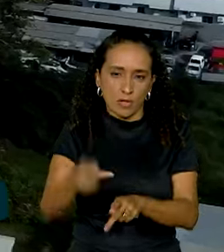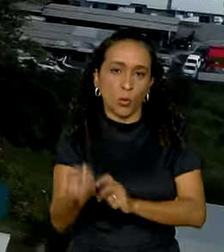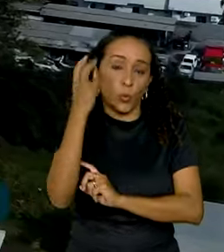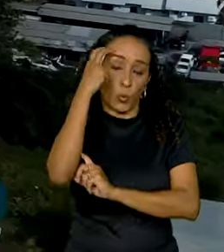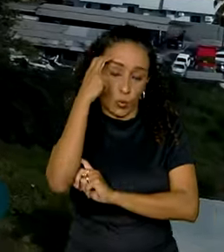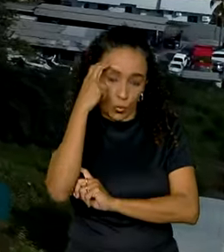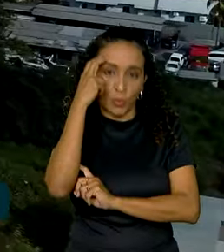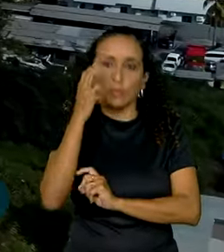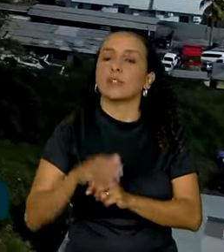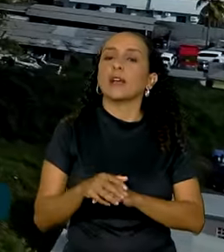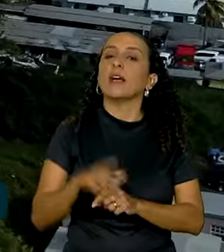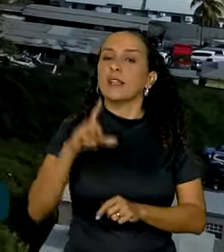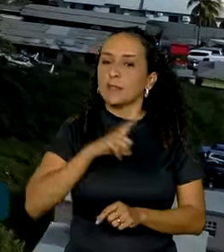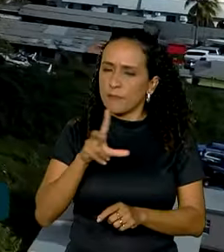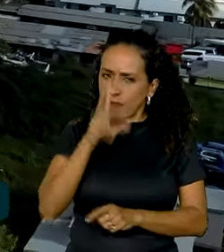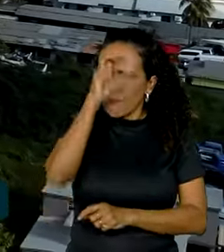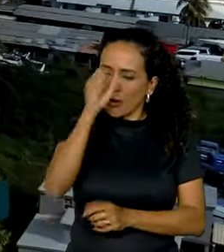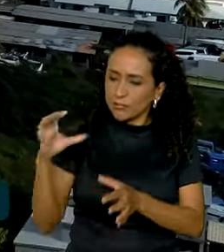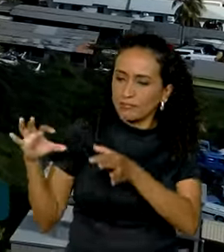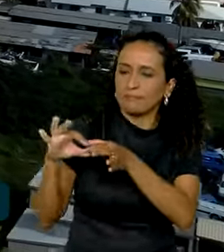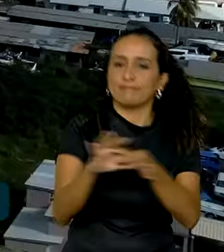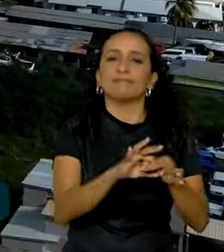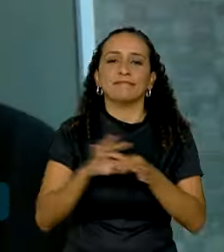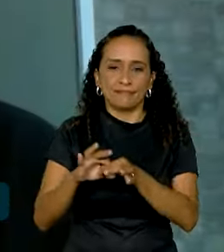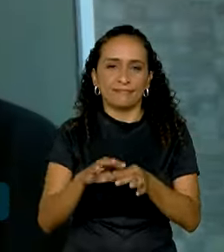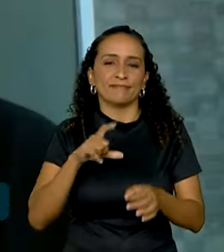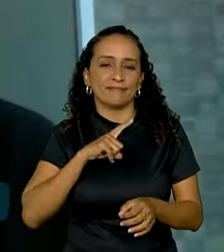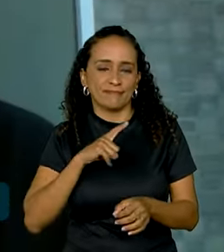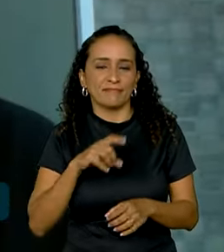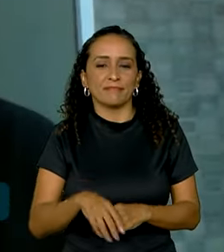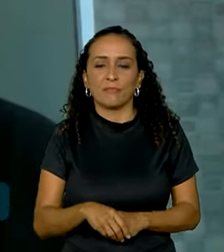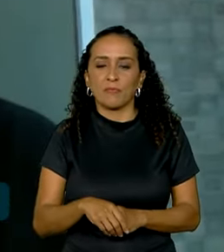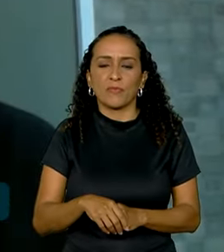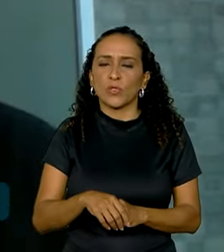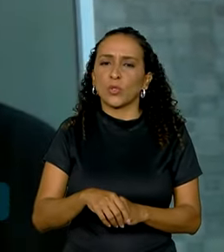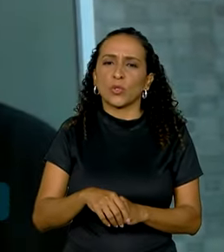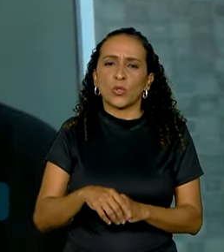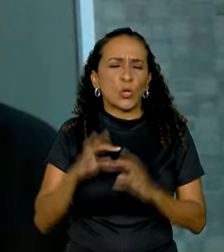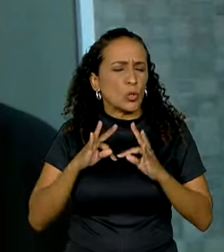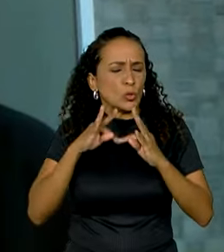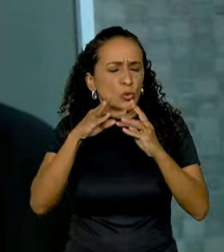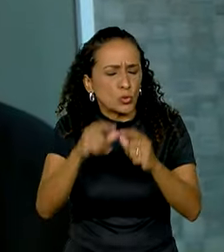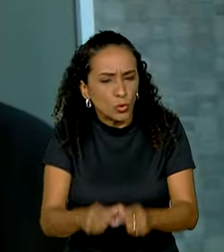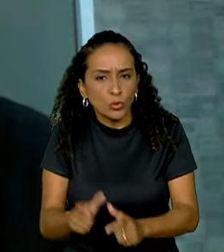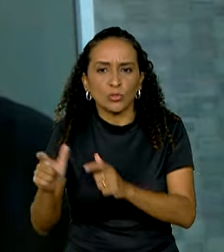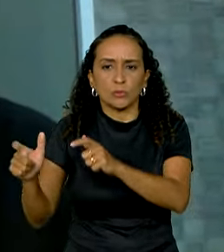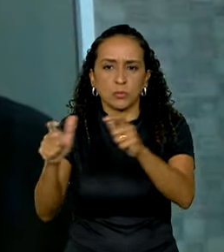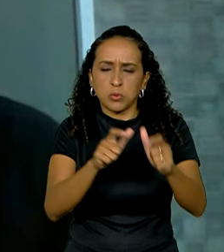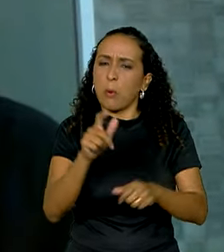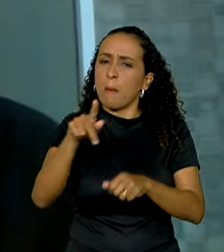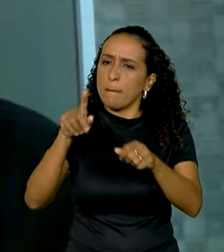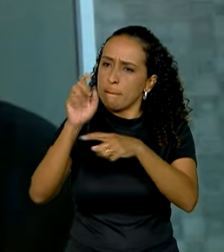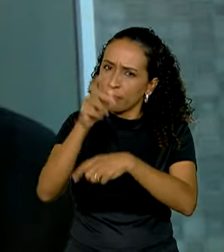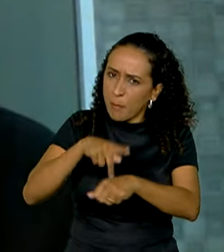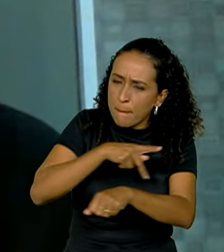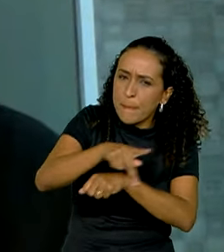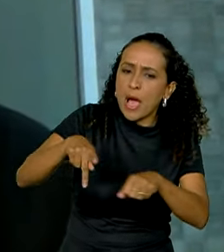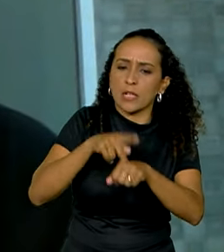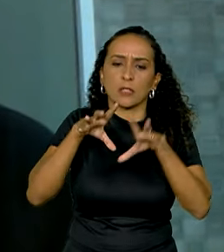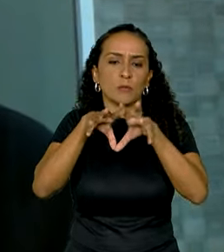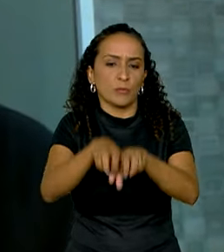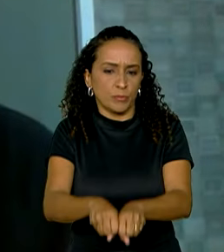cultura, há uma forte união entre eles. Foram todas as regiões, todos os países colonizados